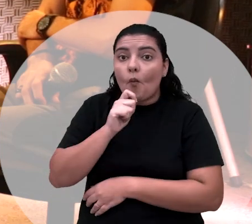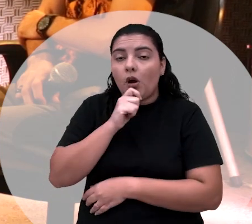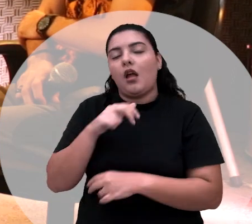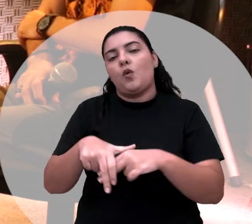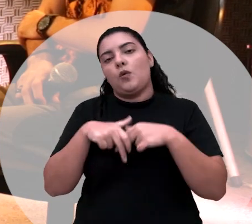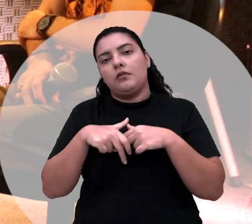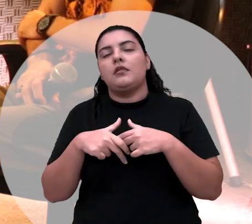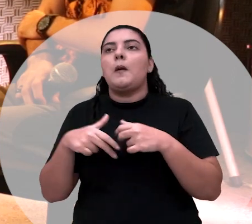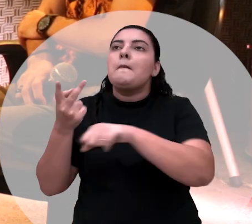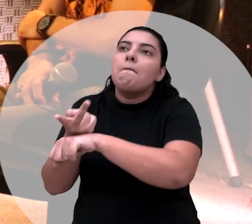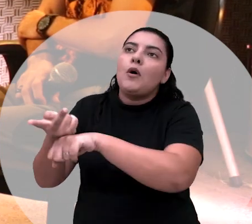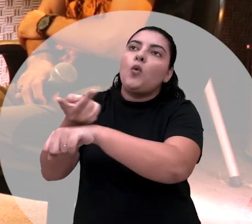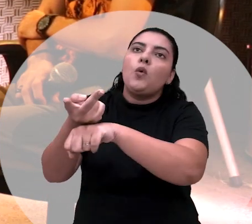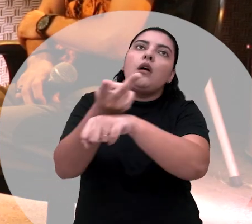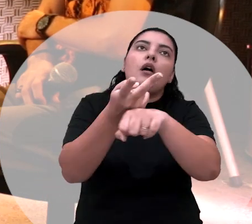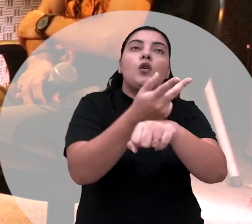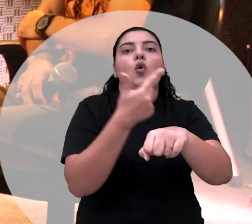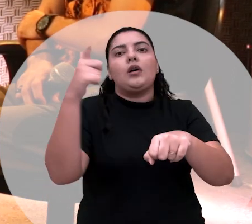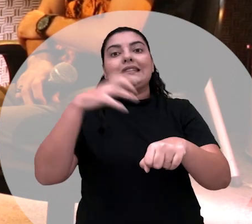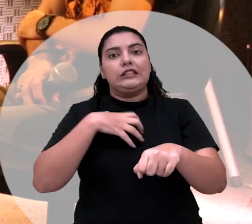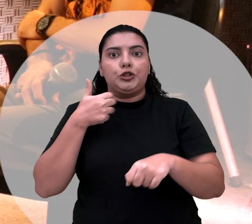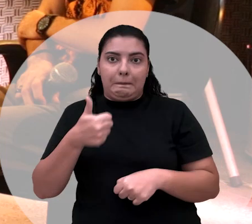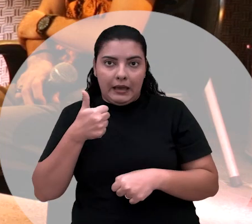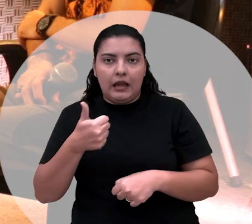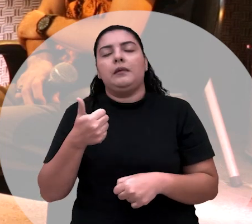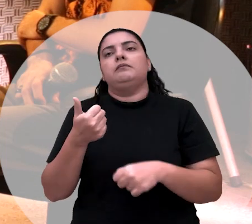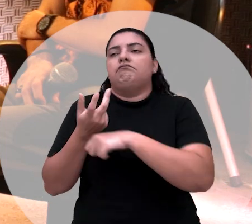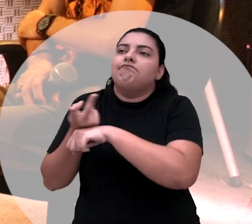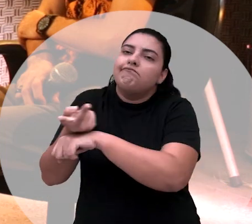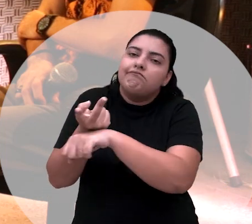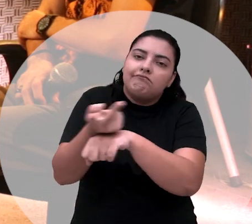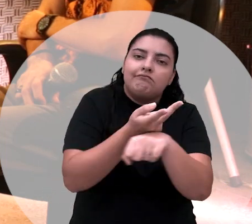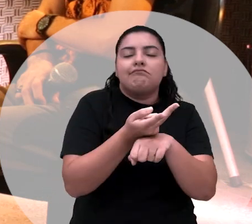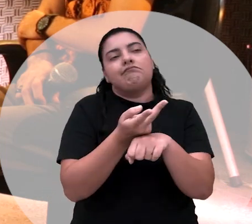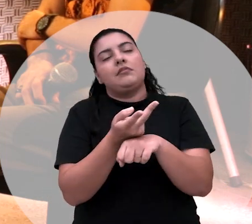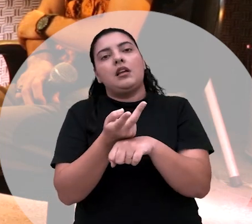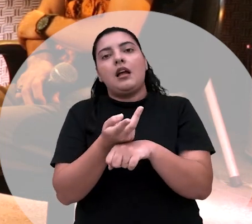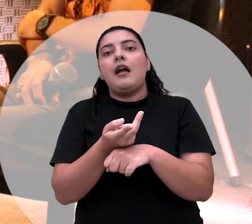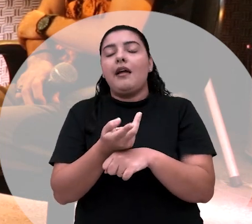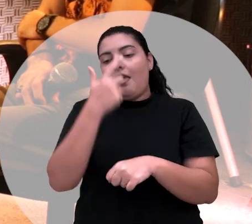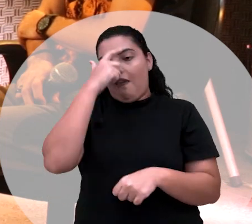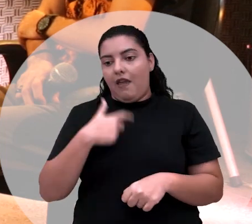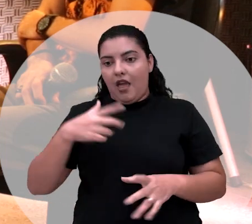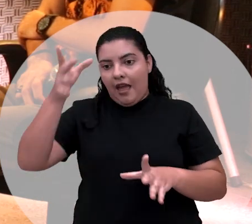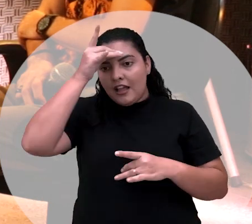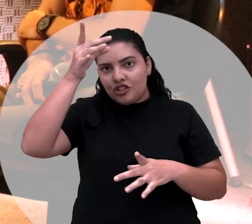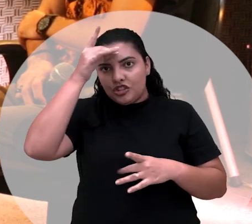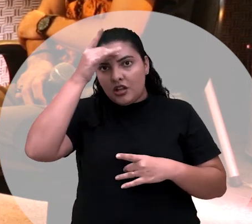a minha luta para achar um terreiro onde eu me sentisse bem e onde eu visse que realmente a entidade